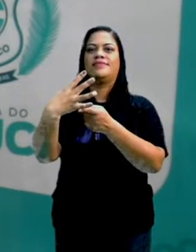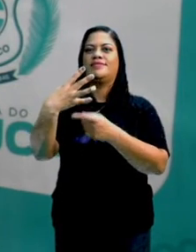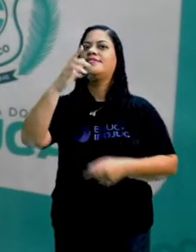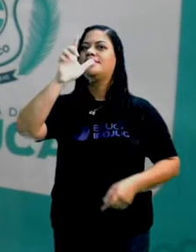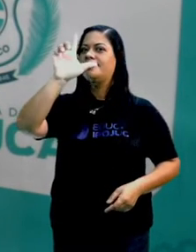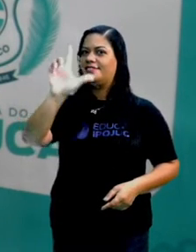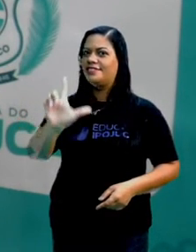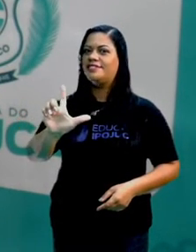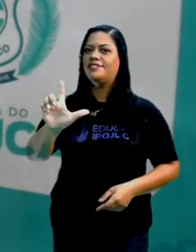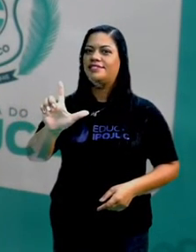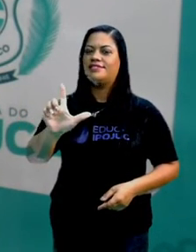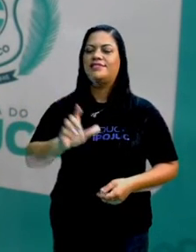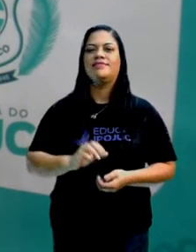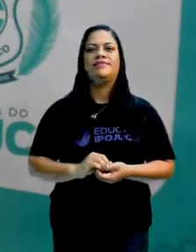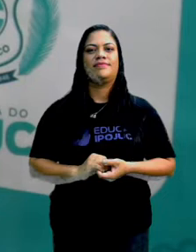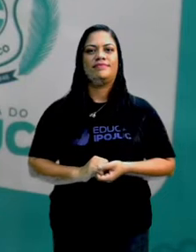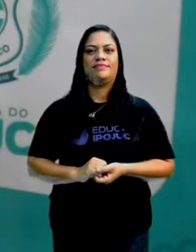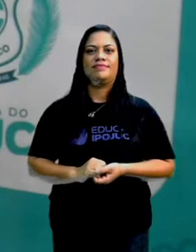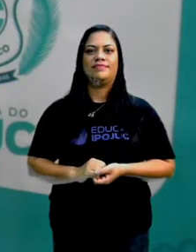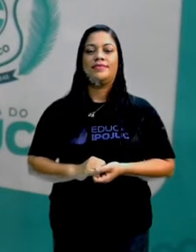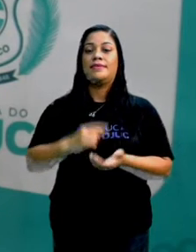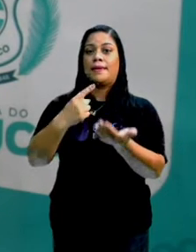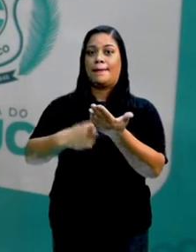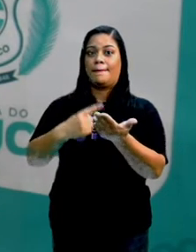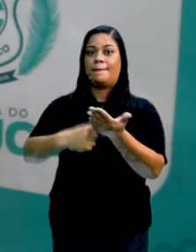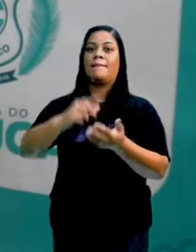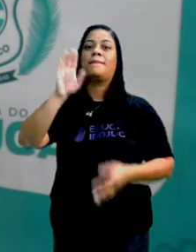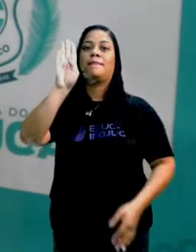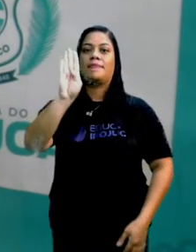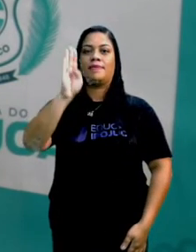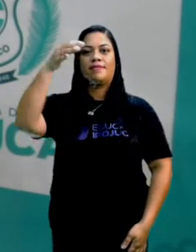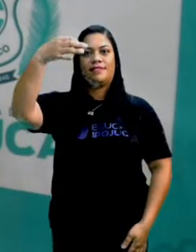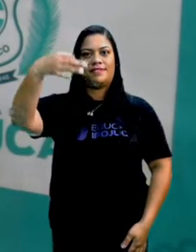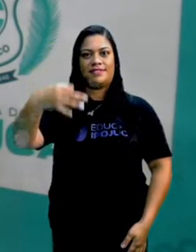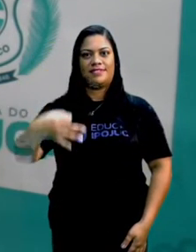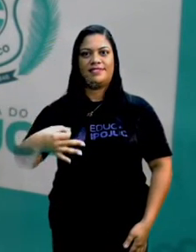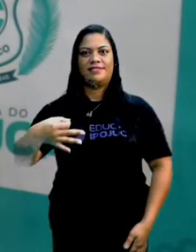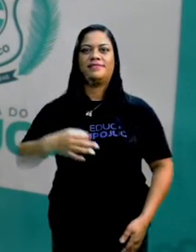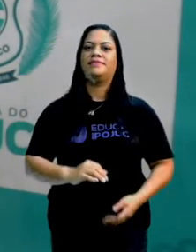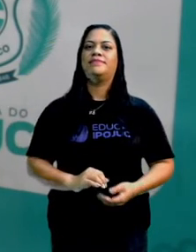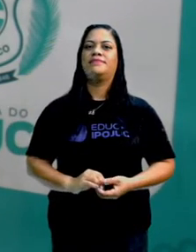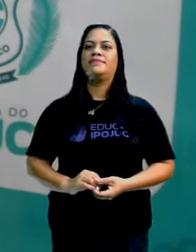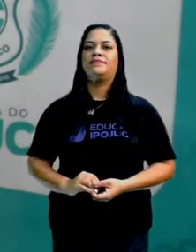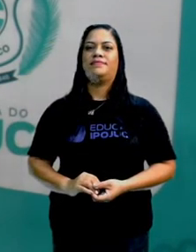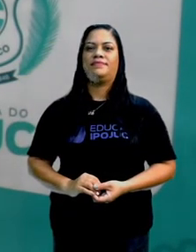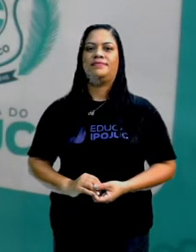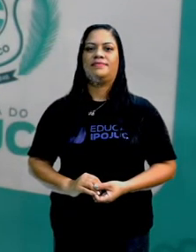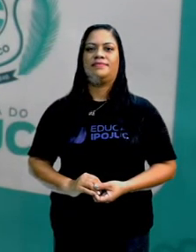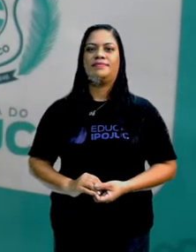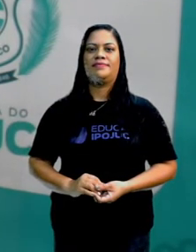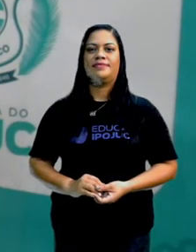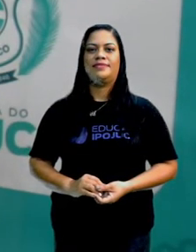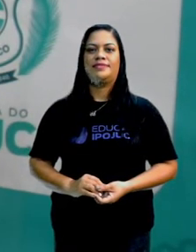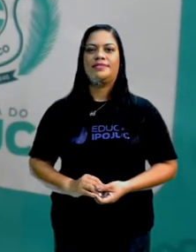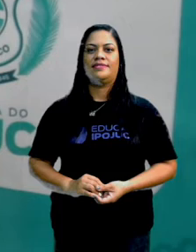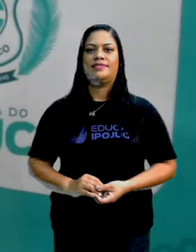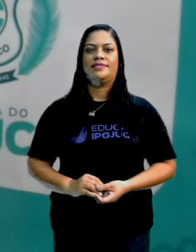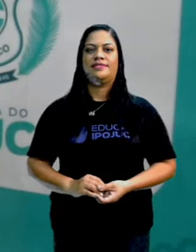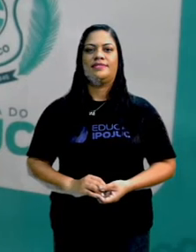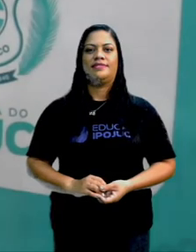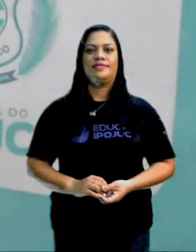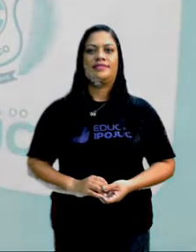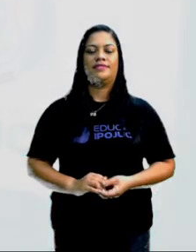Quatro lados. Então, marca a letra B, que está correta. E agora, vamos lá.